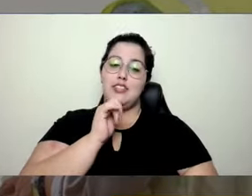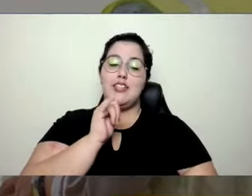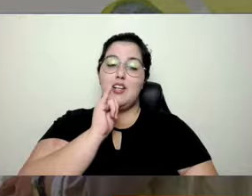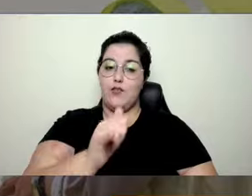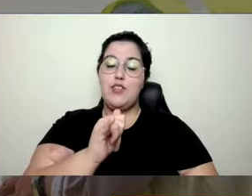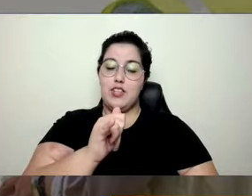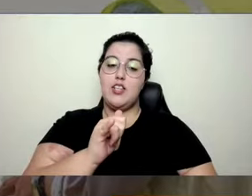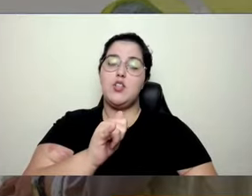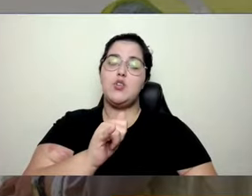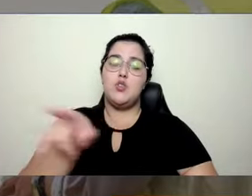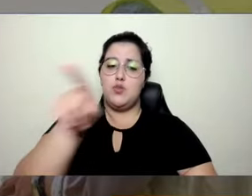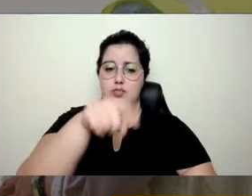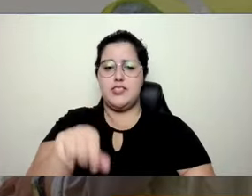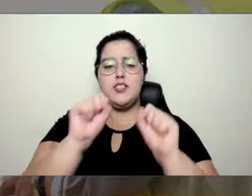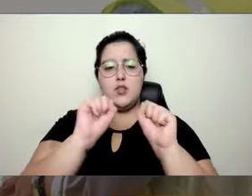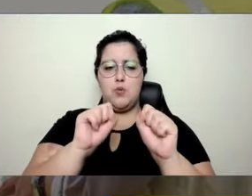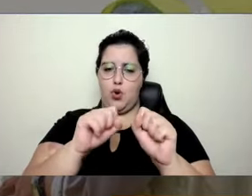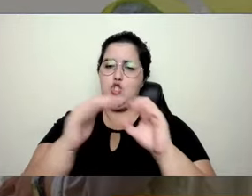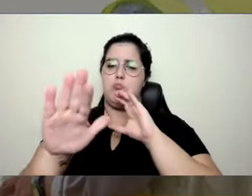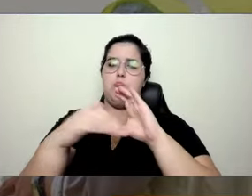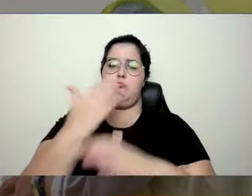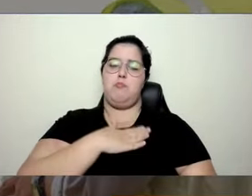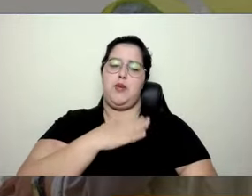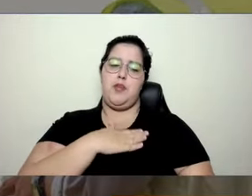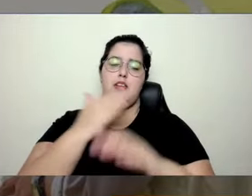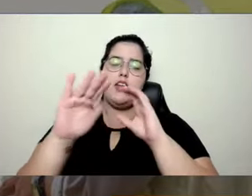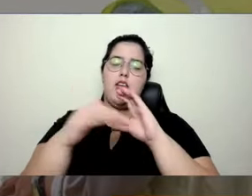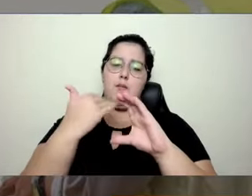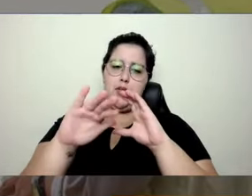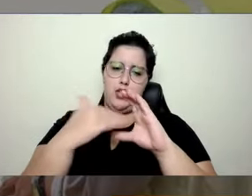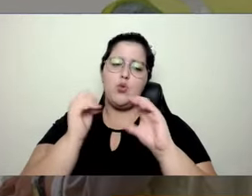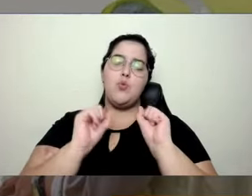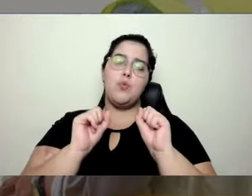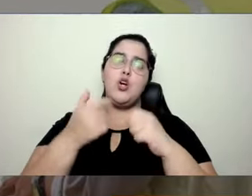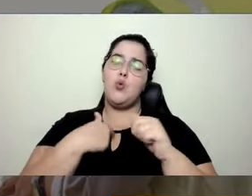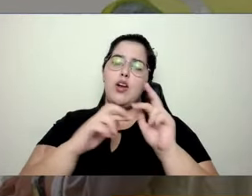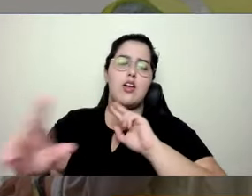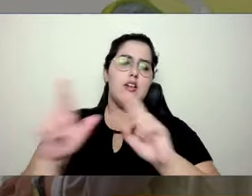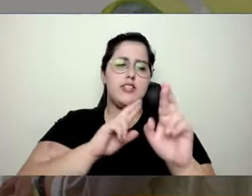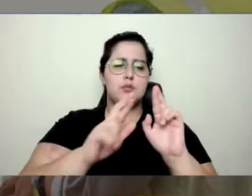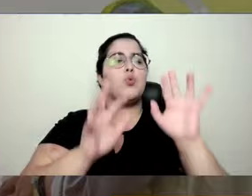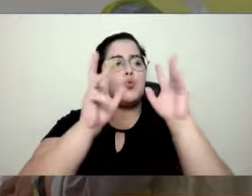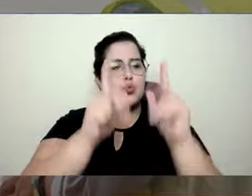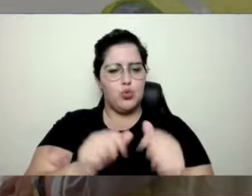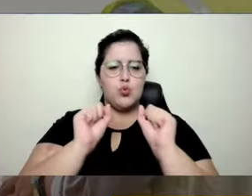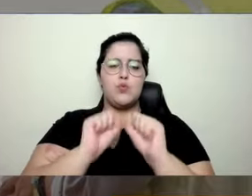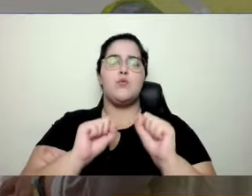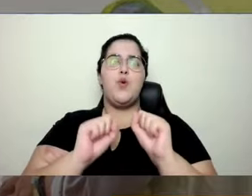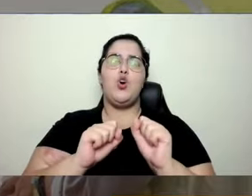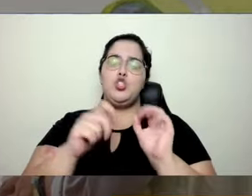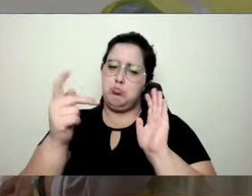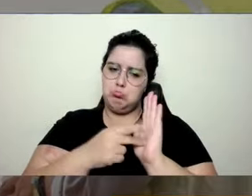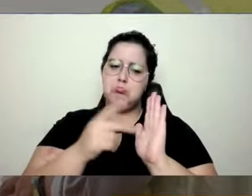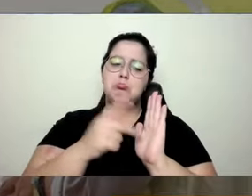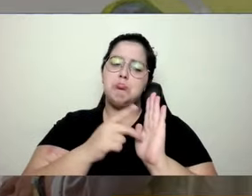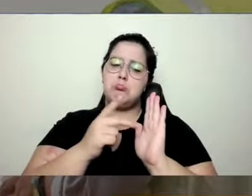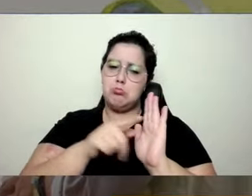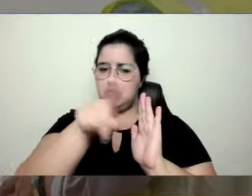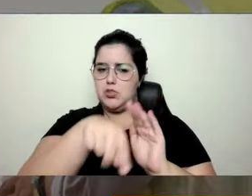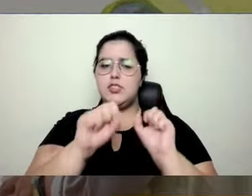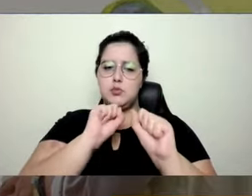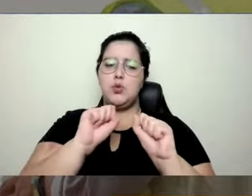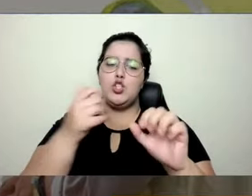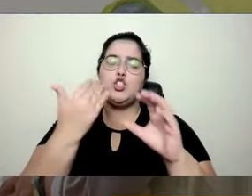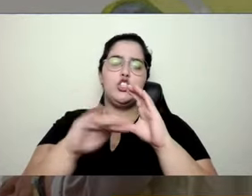nossa, fiquem tão à vontade para escrever, prometo mesmo, viu, respondo todo mundo, de verdade, tá? Então, fiquem tão